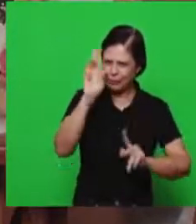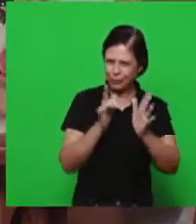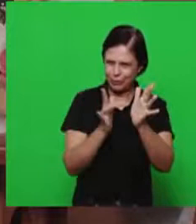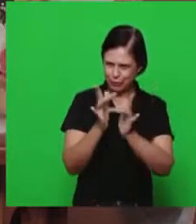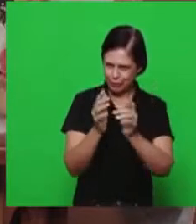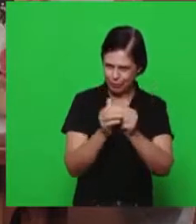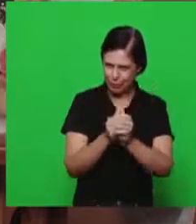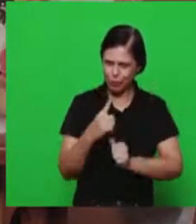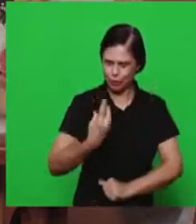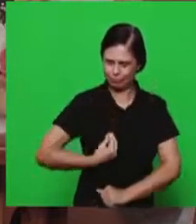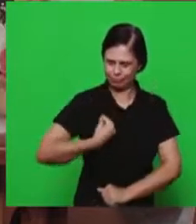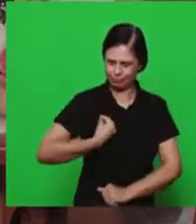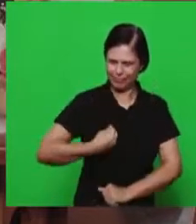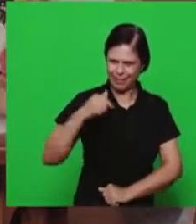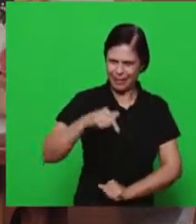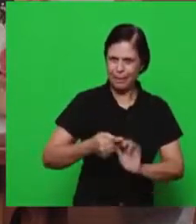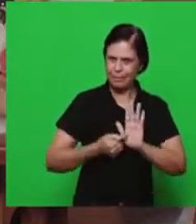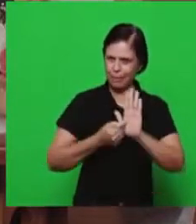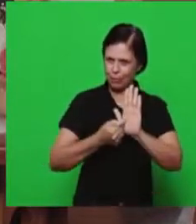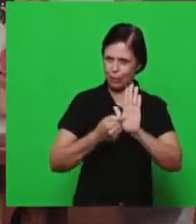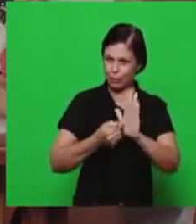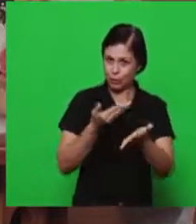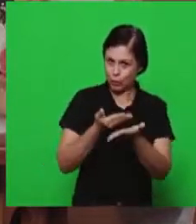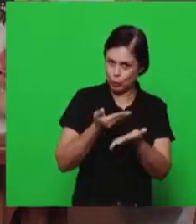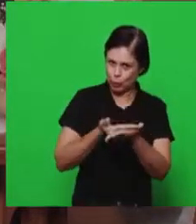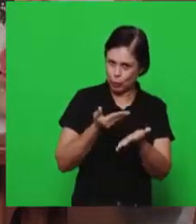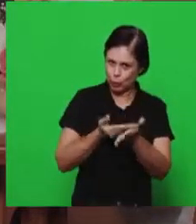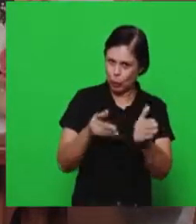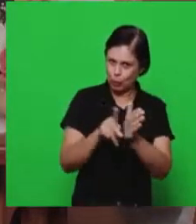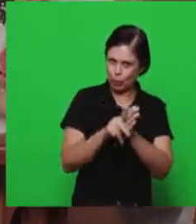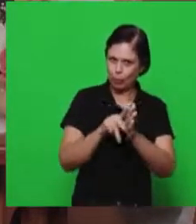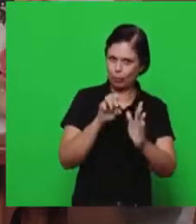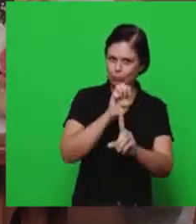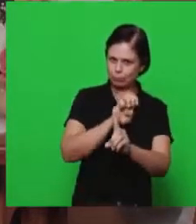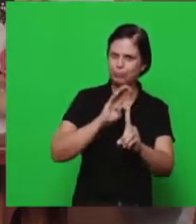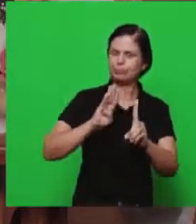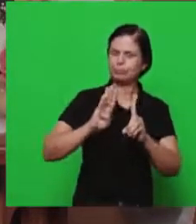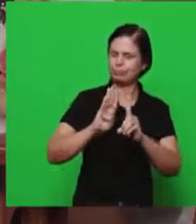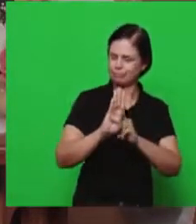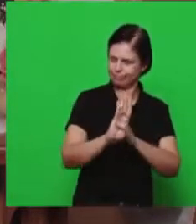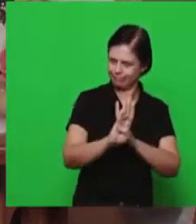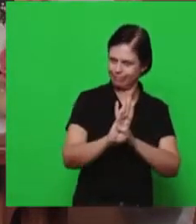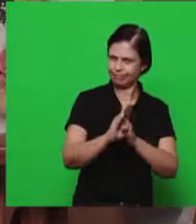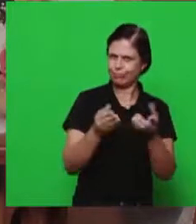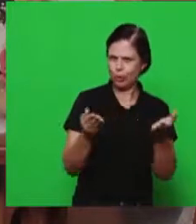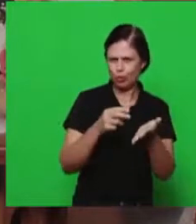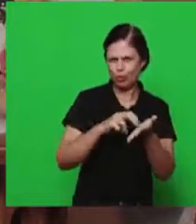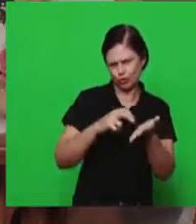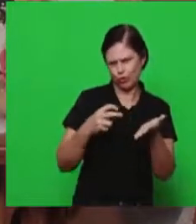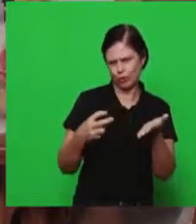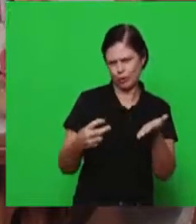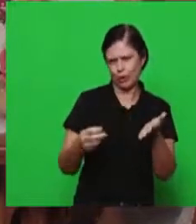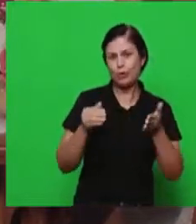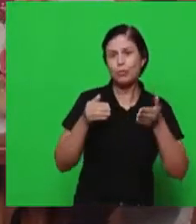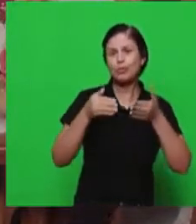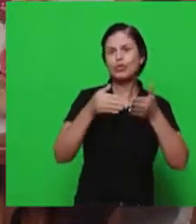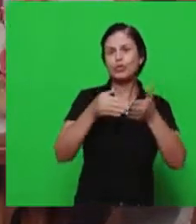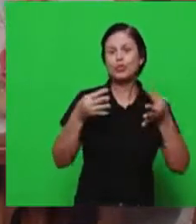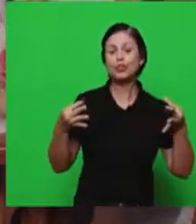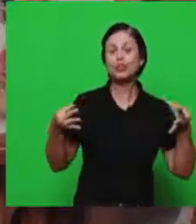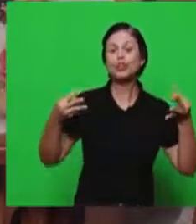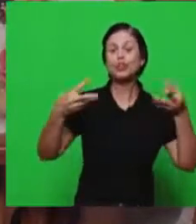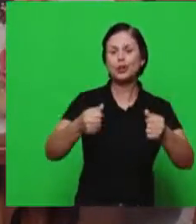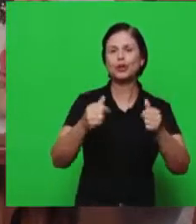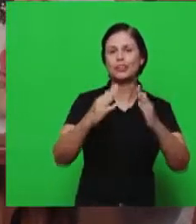transmitir o nosso estudo da Escola Bíblica Dominical, o que fazemos nesta manhã para todas as nossas igrejas